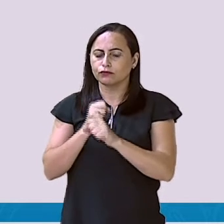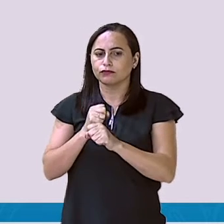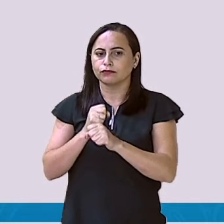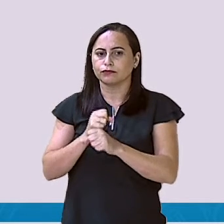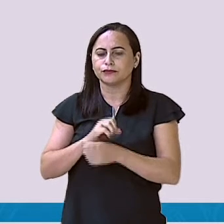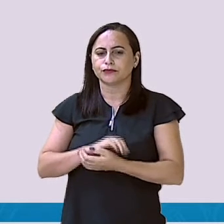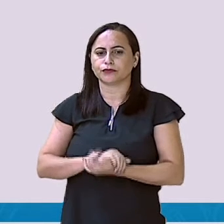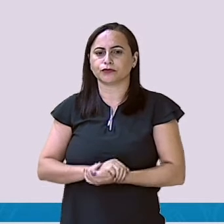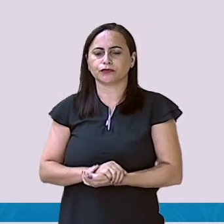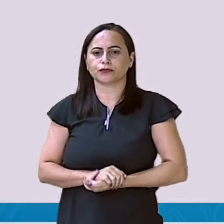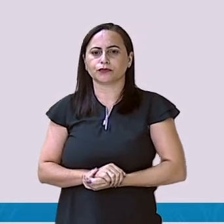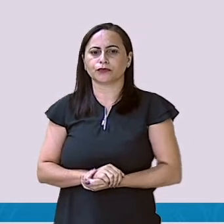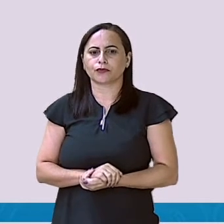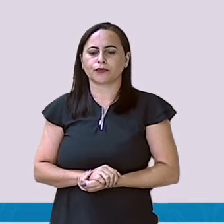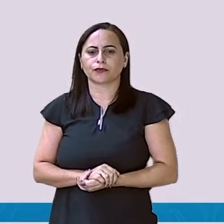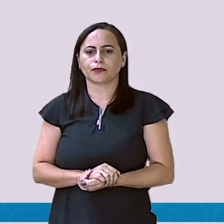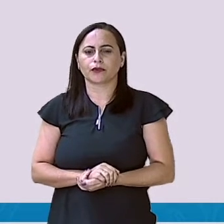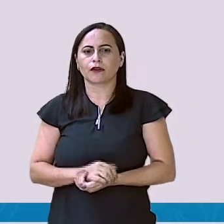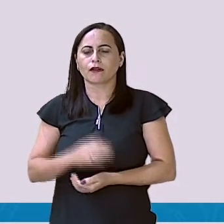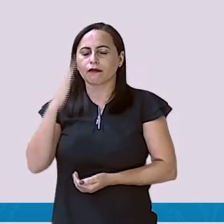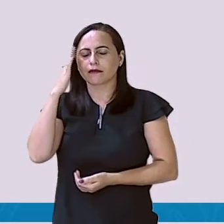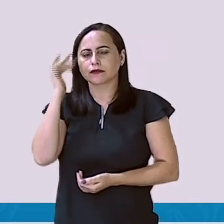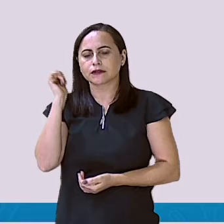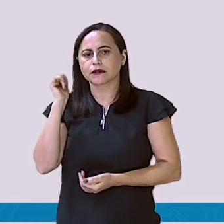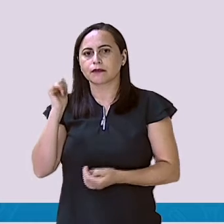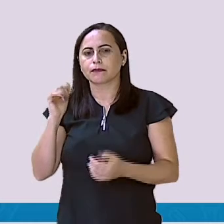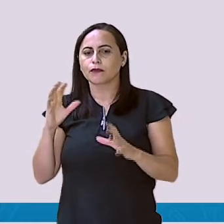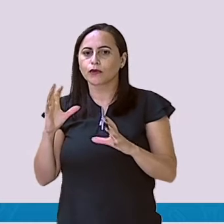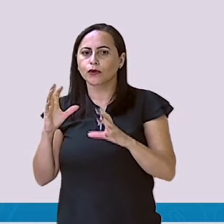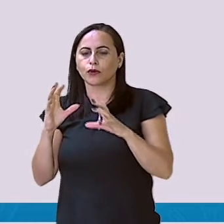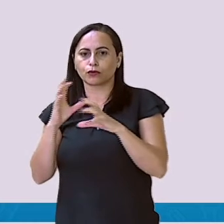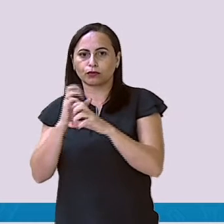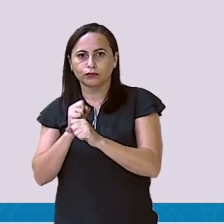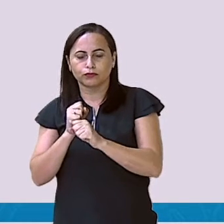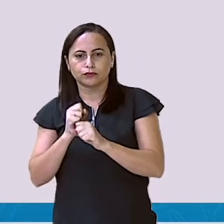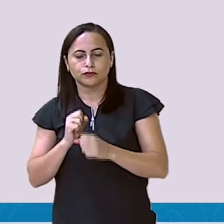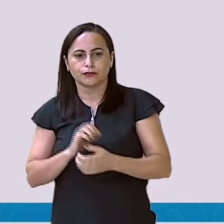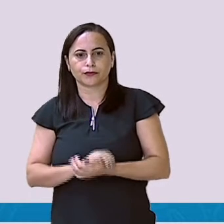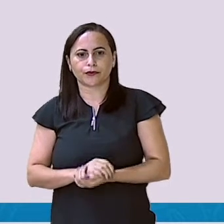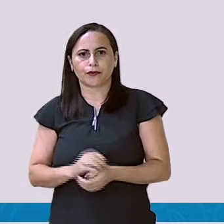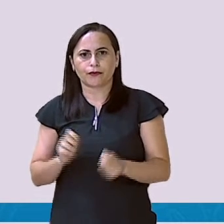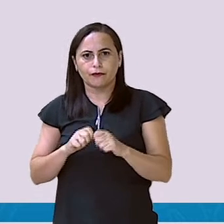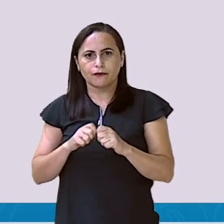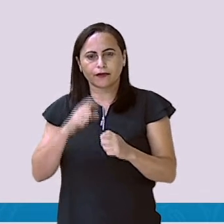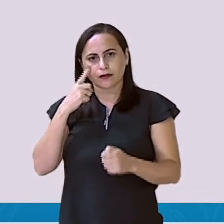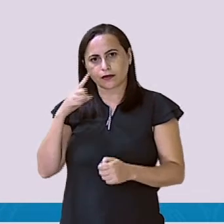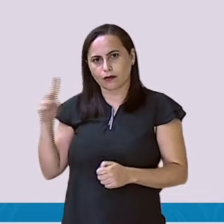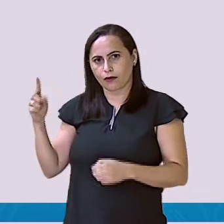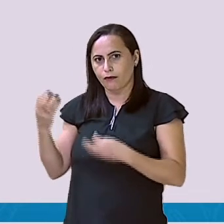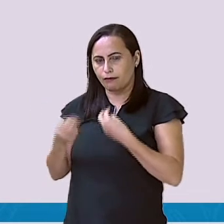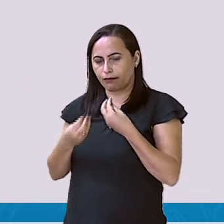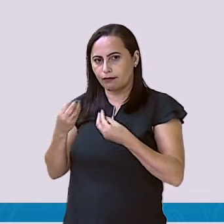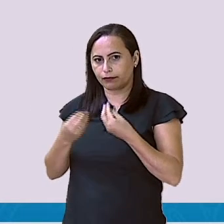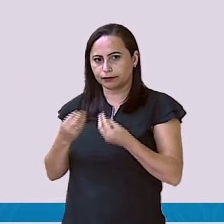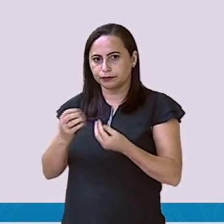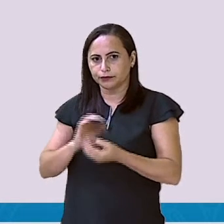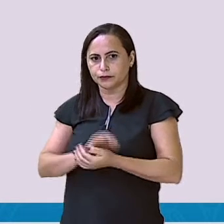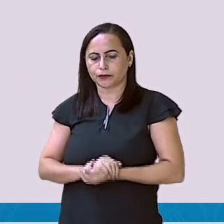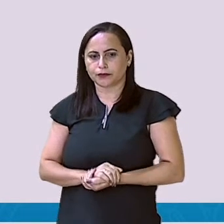tirado. Para eu saber qual é o meu total. Então, vamos fazer aquilo que me foi